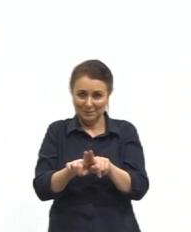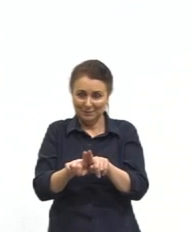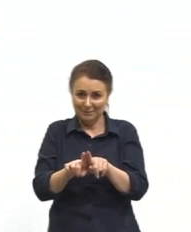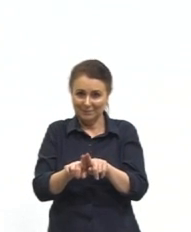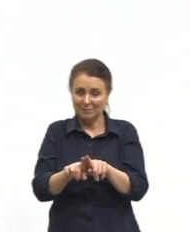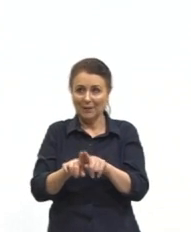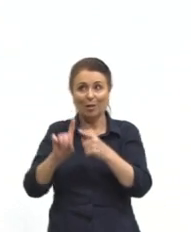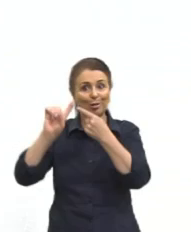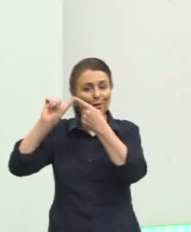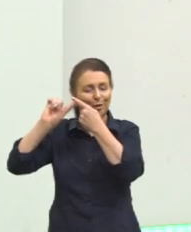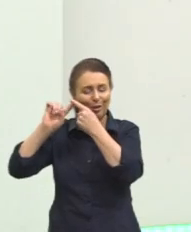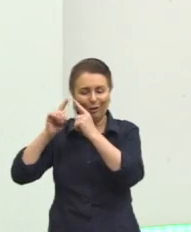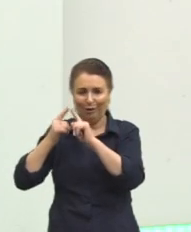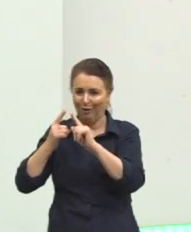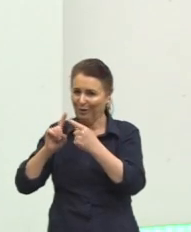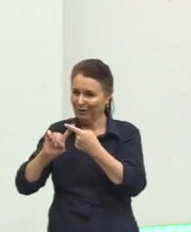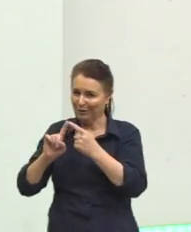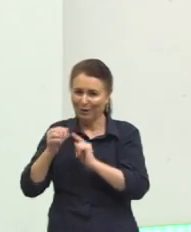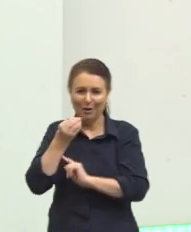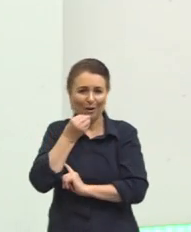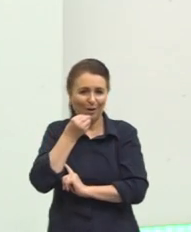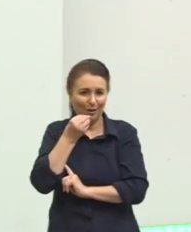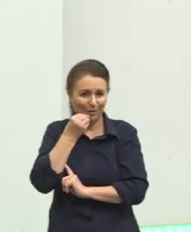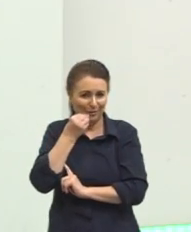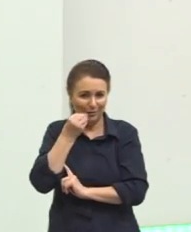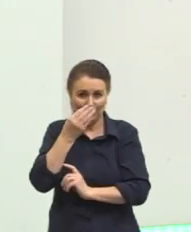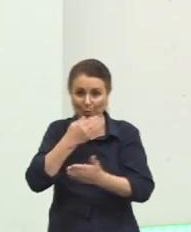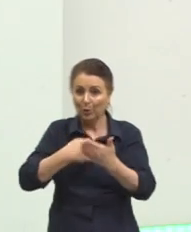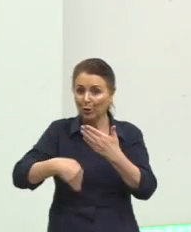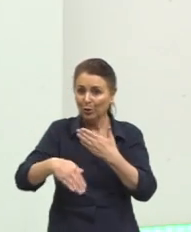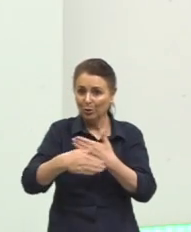Lógico, como eu falei, em todas as nossas aulas,